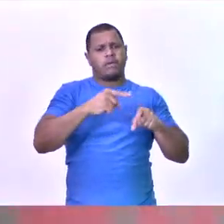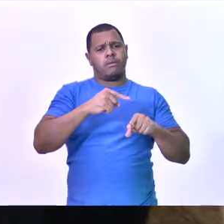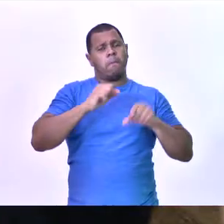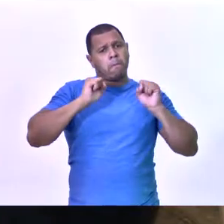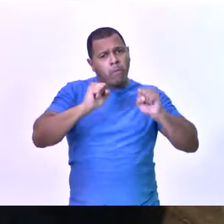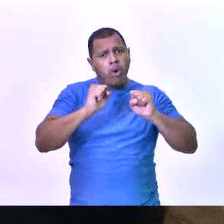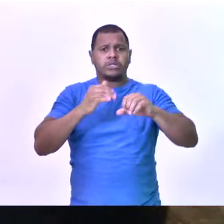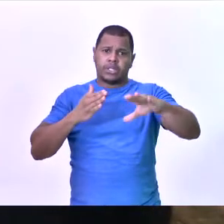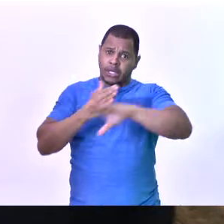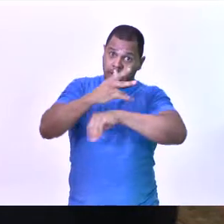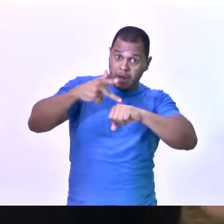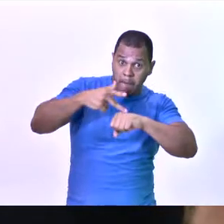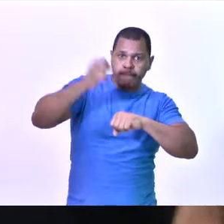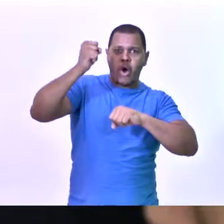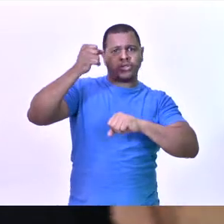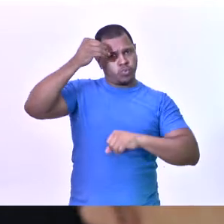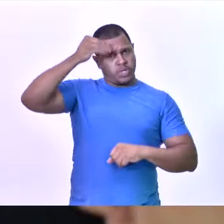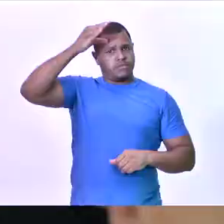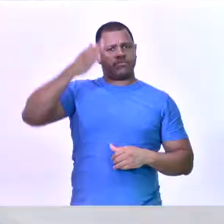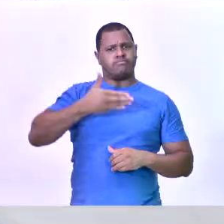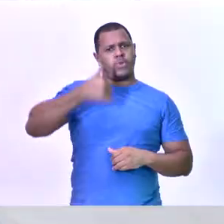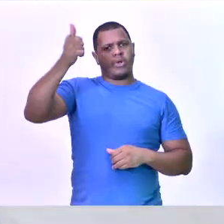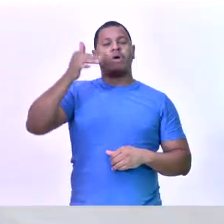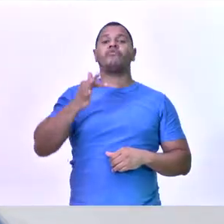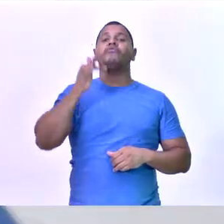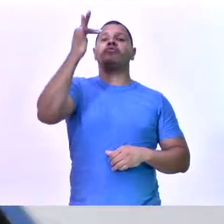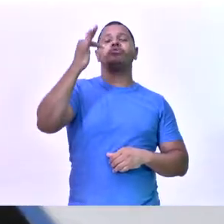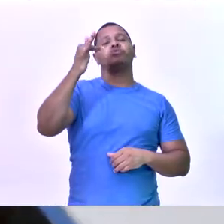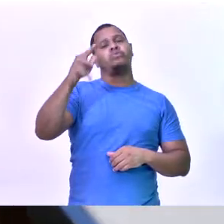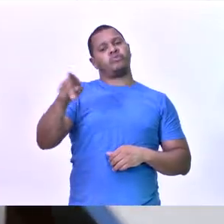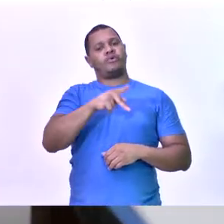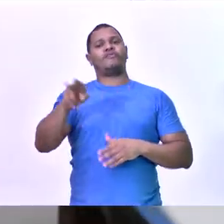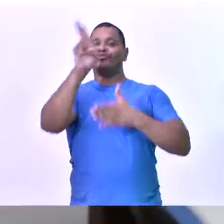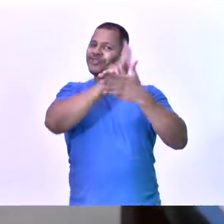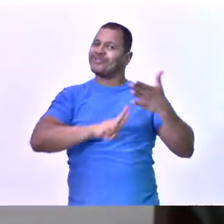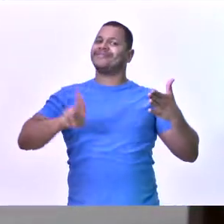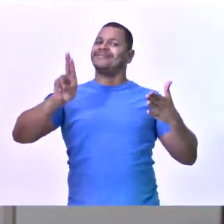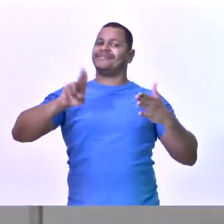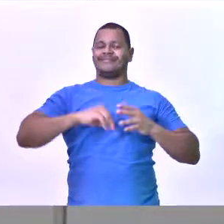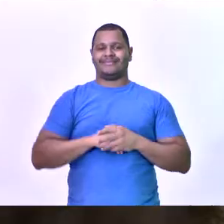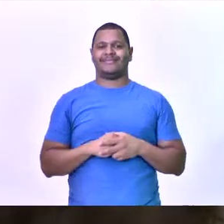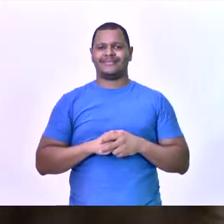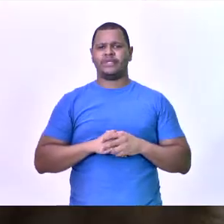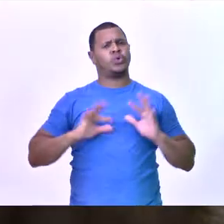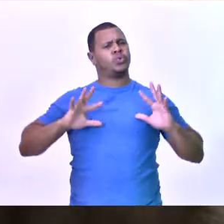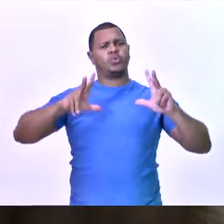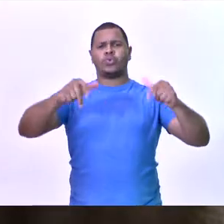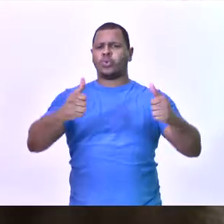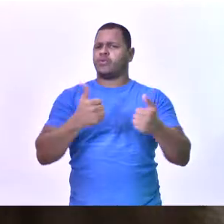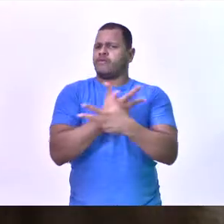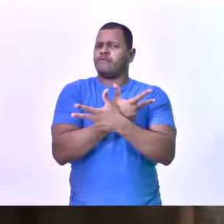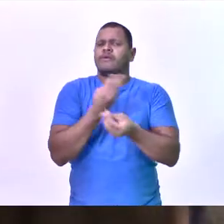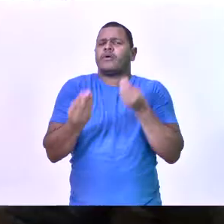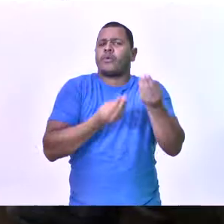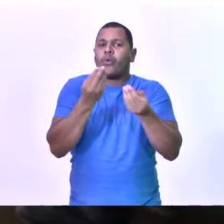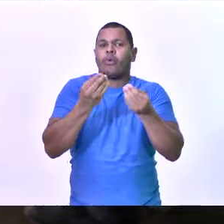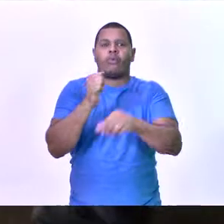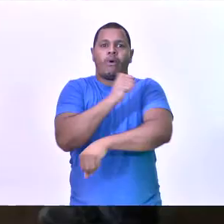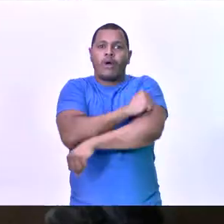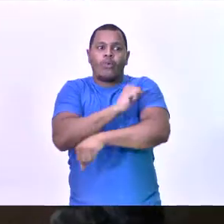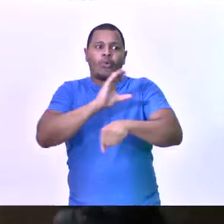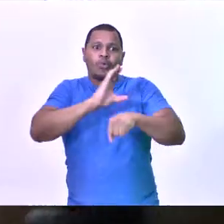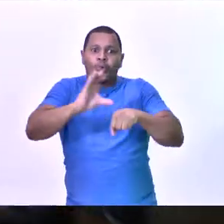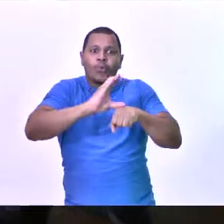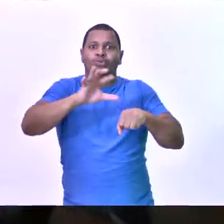conhecimentos por meio de programas de pós-graduação e se tornar professores do ensino superior. Como em toda a UFV, a